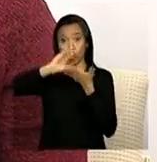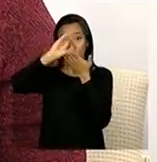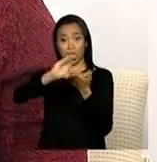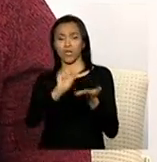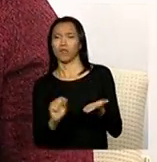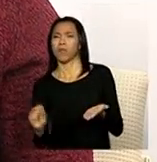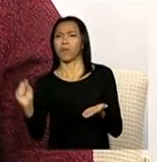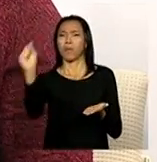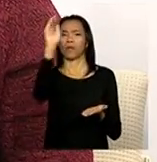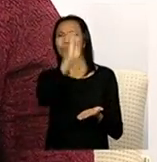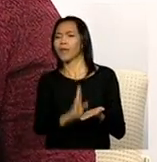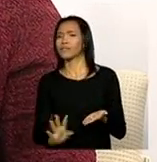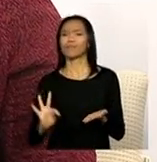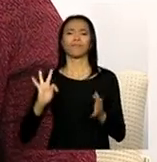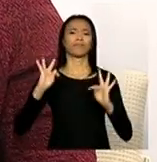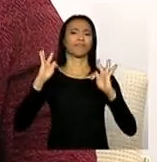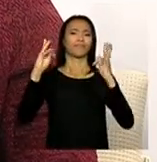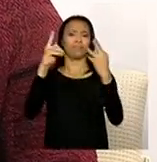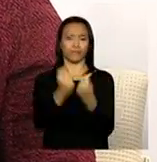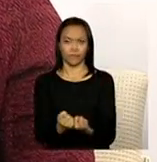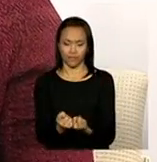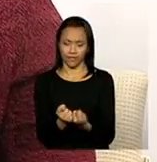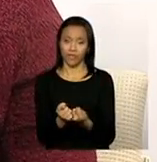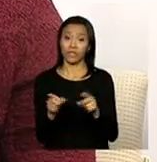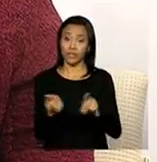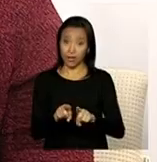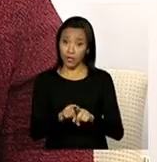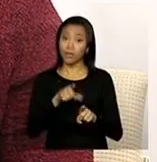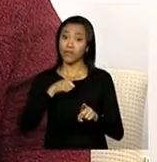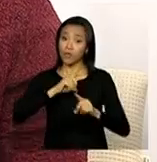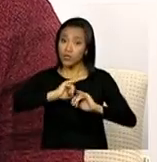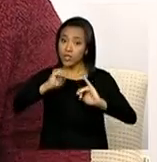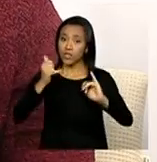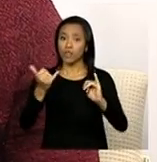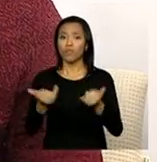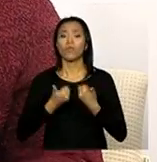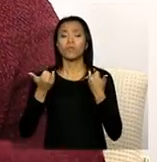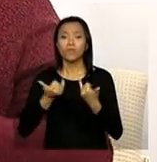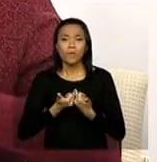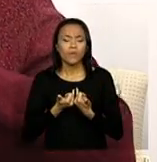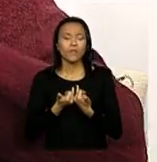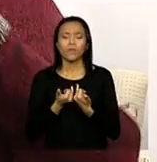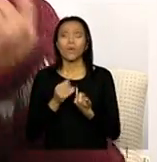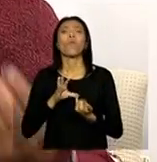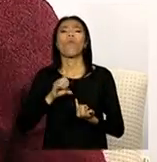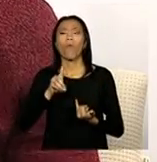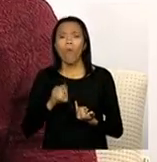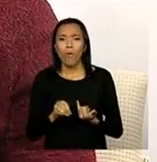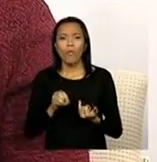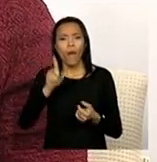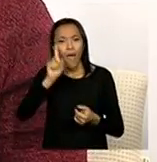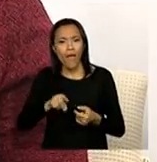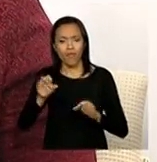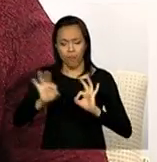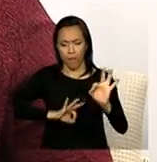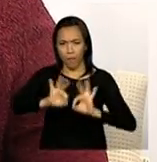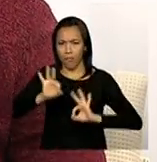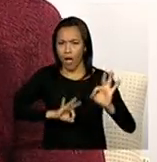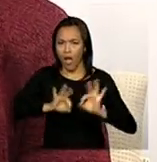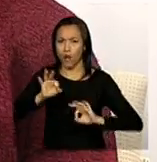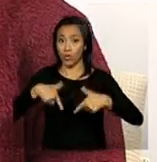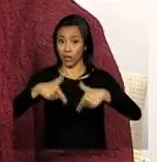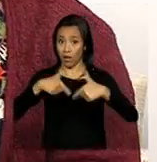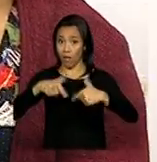inteiro. Nós temos dados sobre como é estruturada a área da assistência